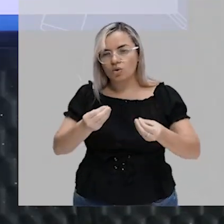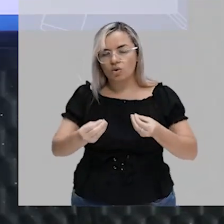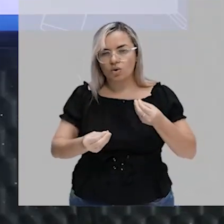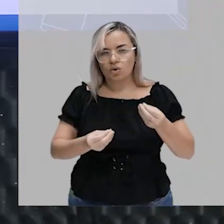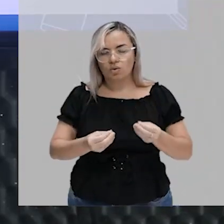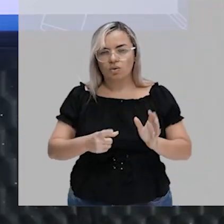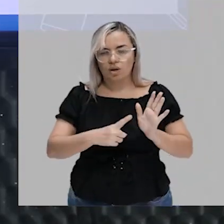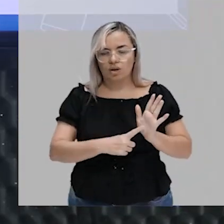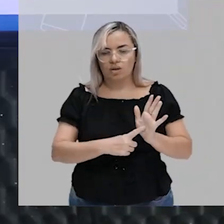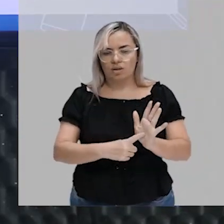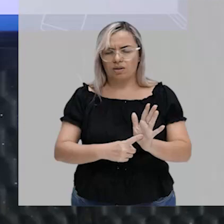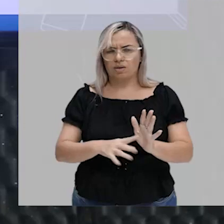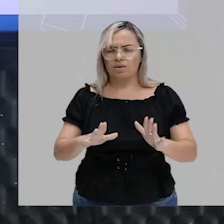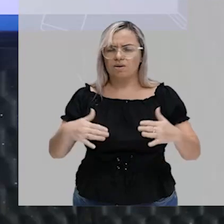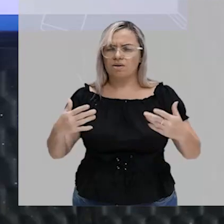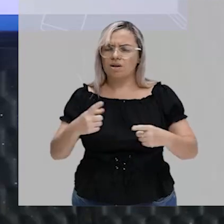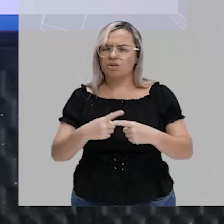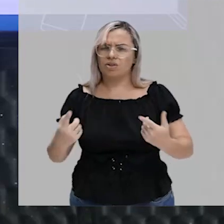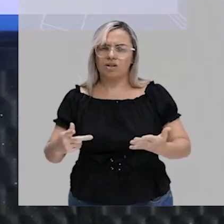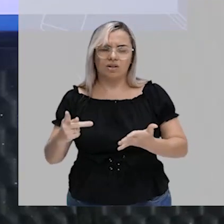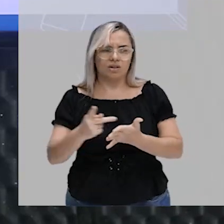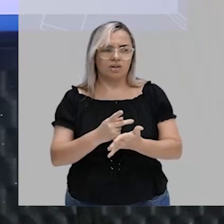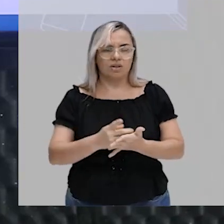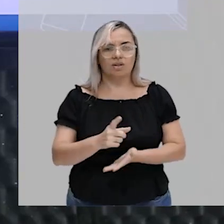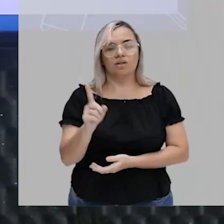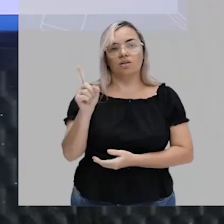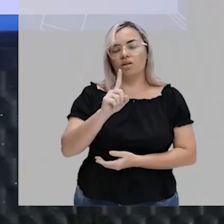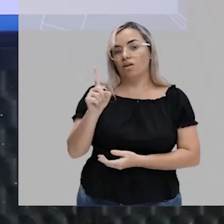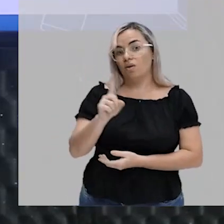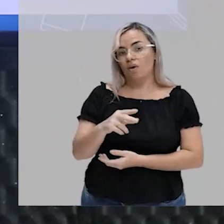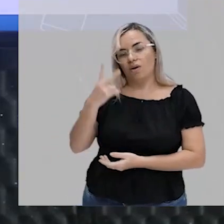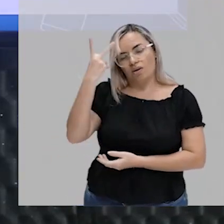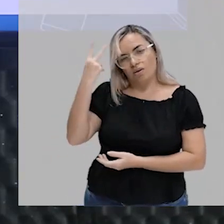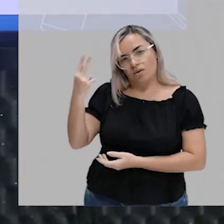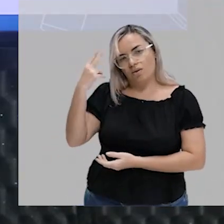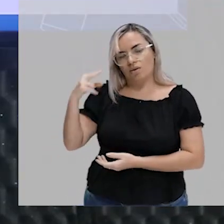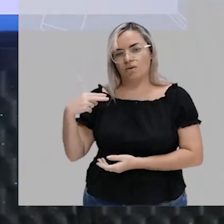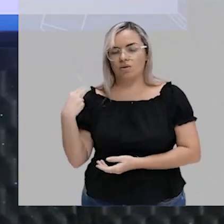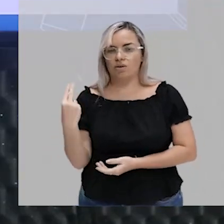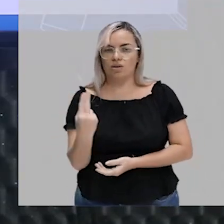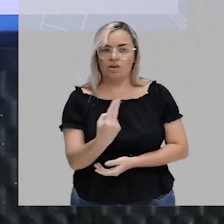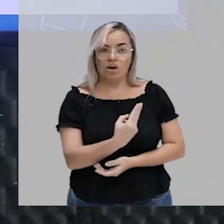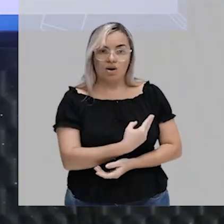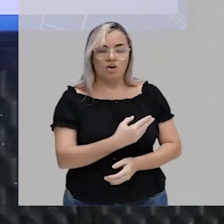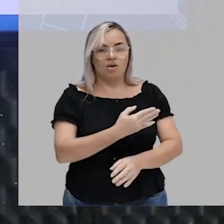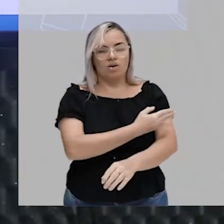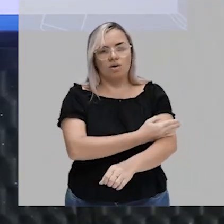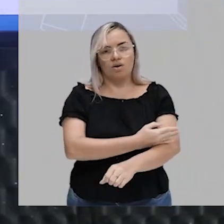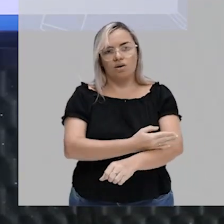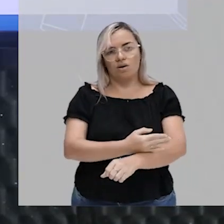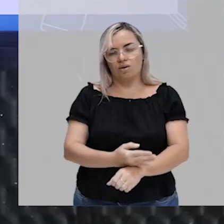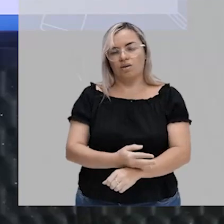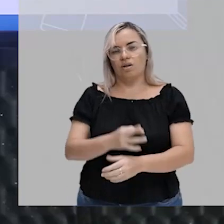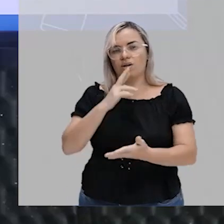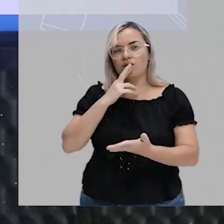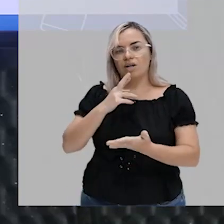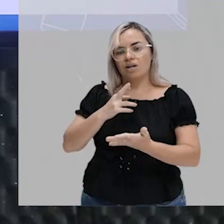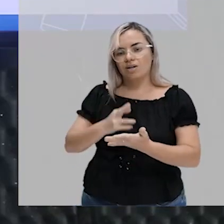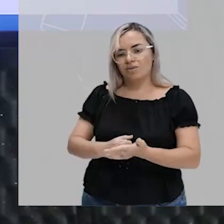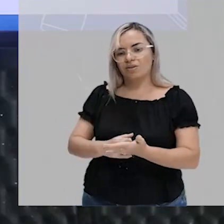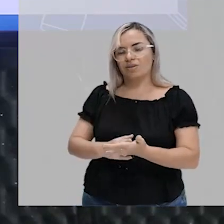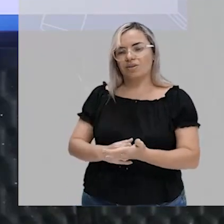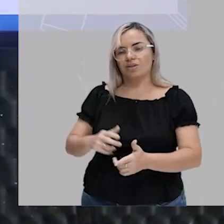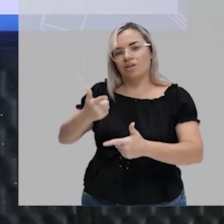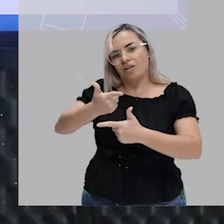então, que vai estar errada? Não, não vai estar errada. Só não é comum, porque nós fomos acostumados a dar logo o resultado da divisão,